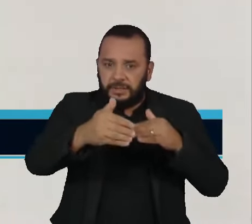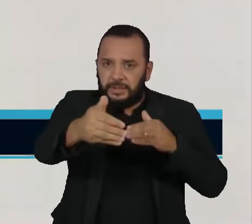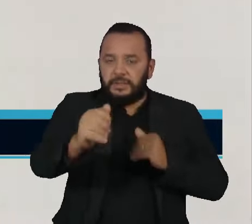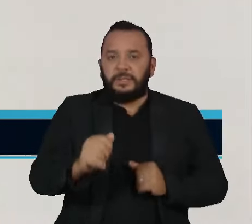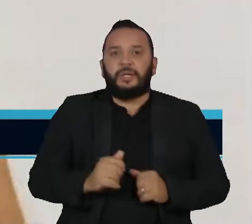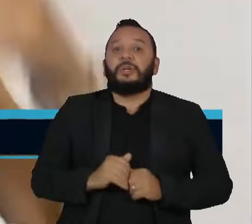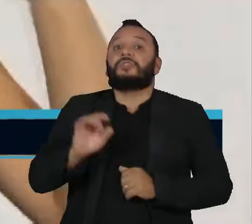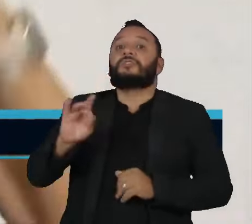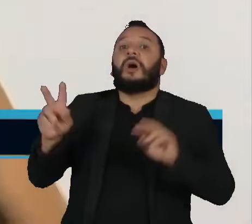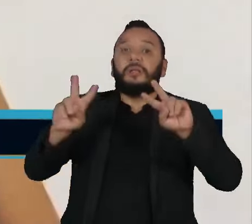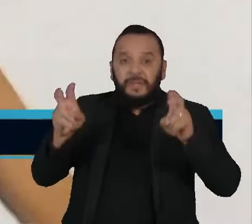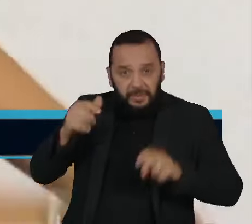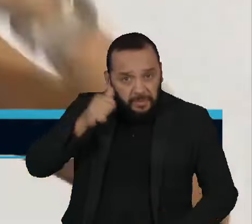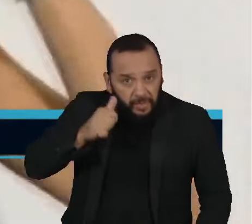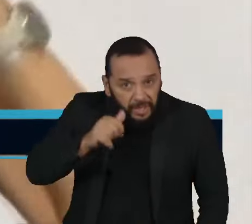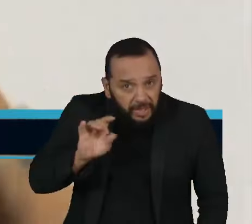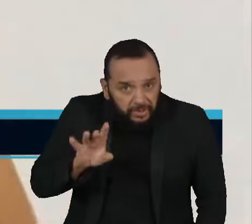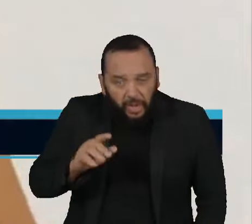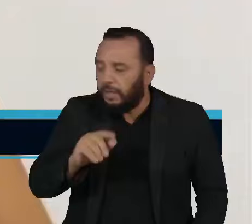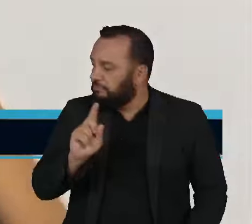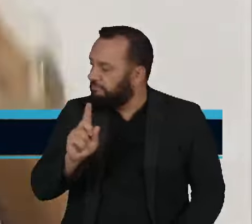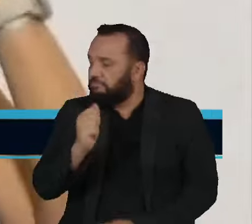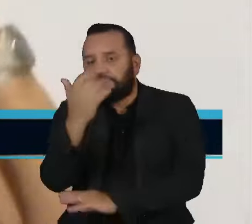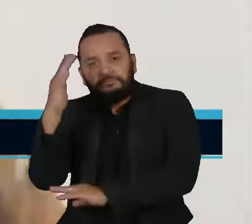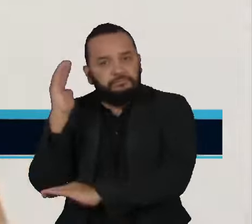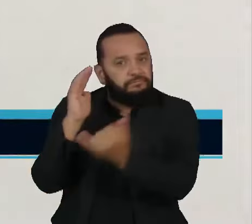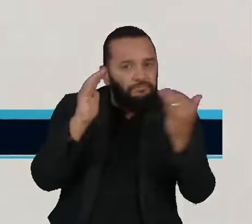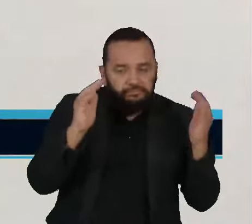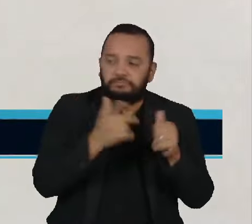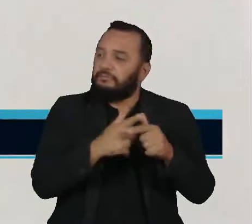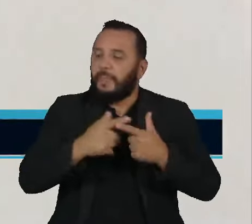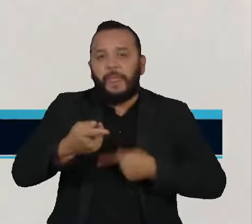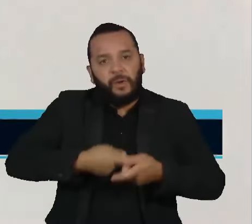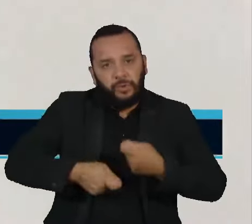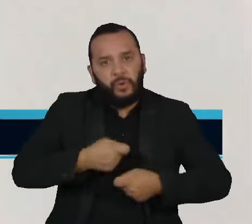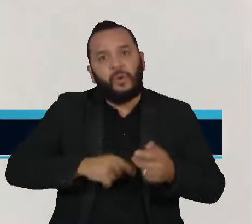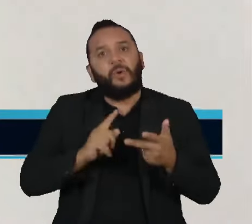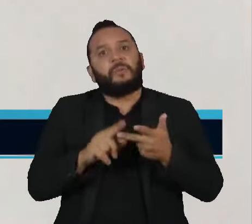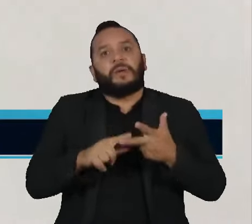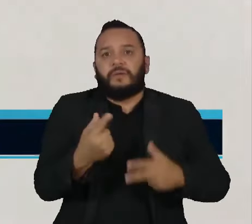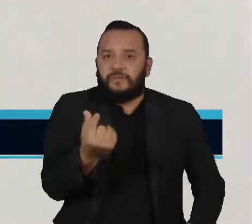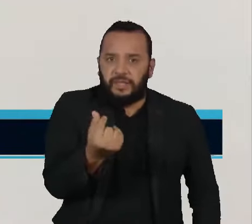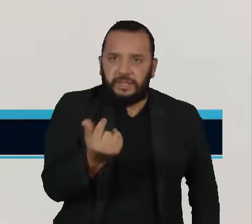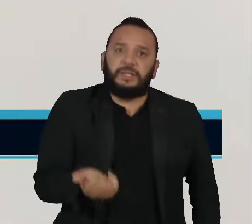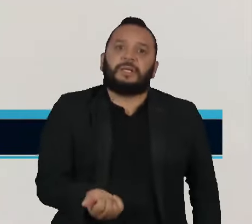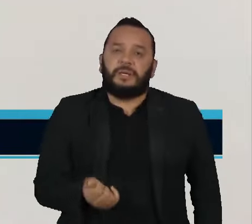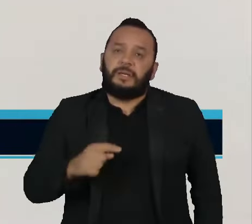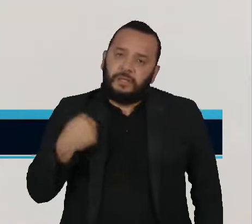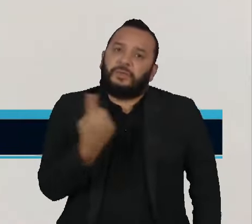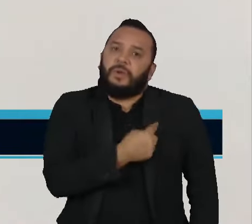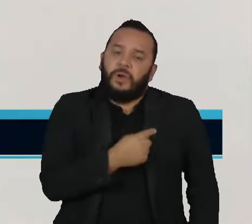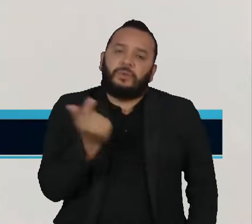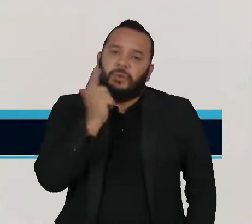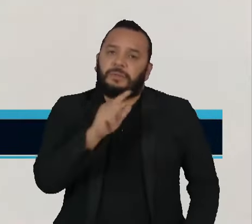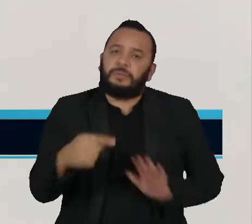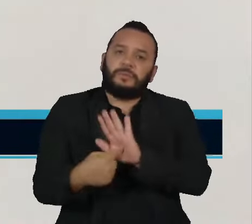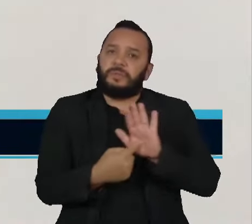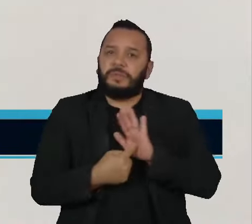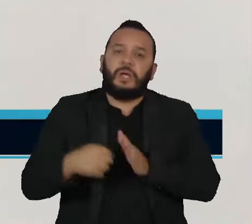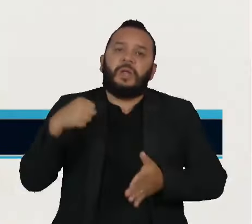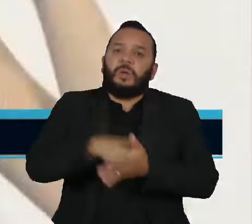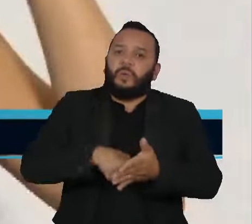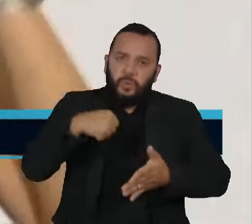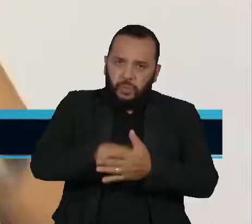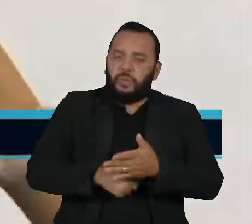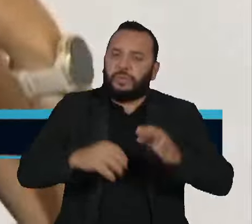na pauta de mulheres, não. É na pauta ambiental, na pauta econômica, é na pauta financeira. E nós estamos conseguindo mostrar que a nossa luta é muito